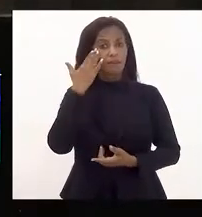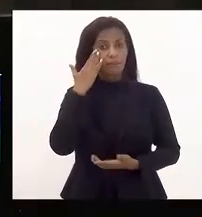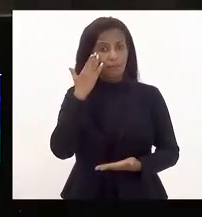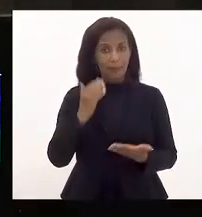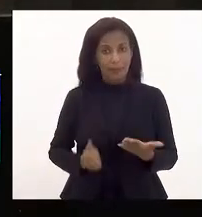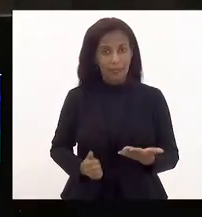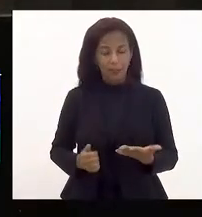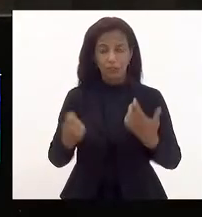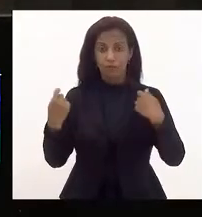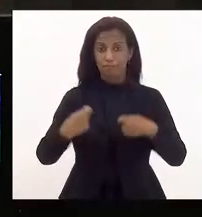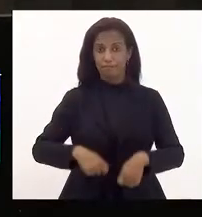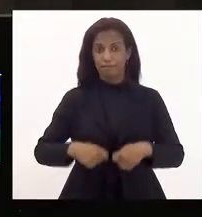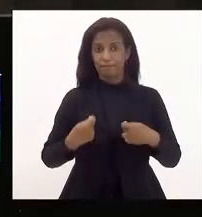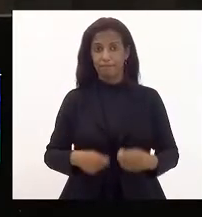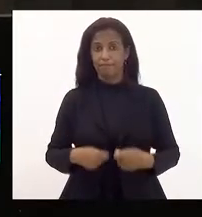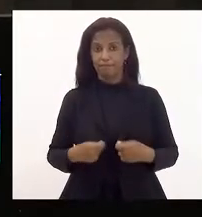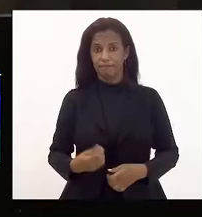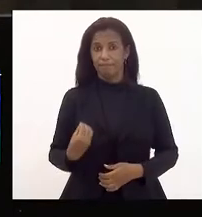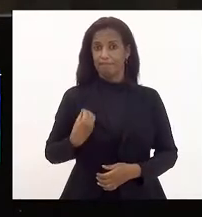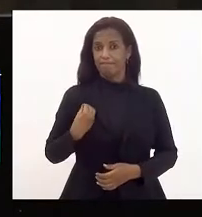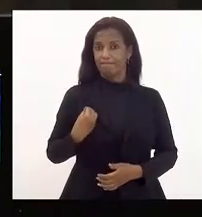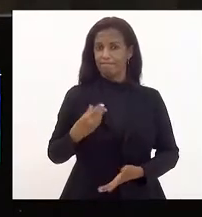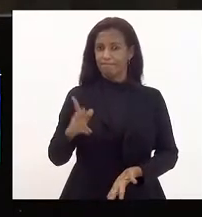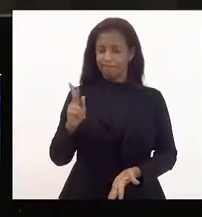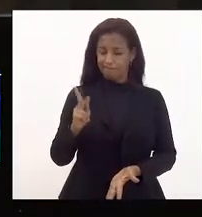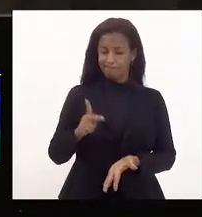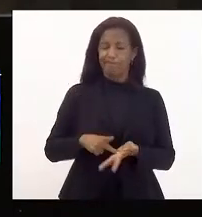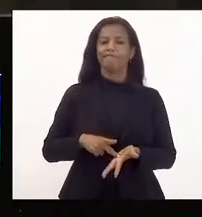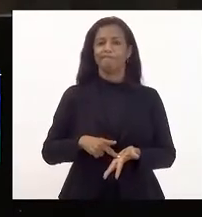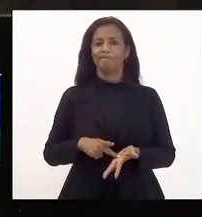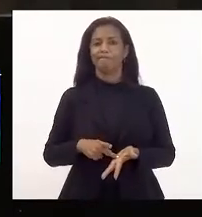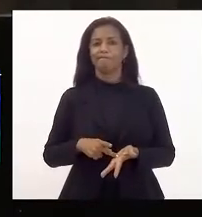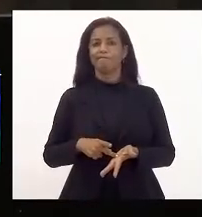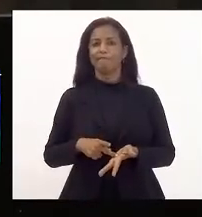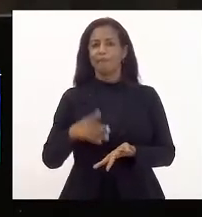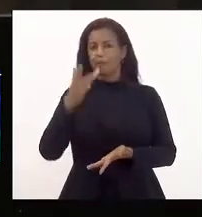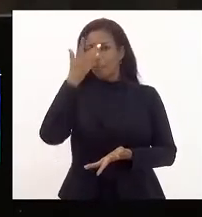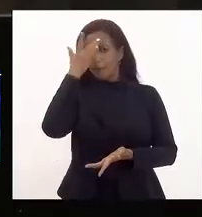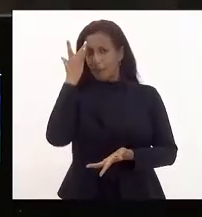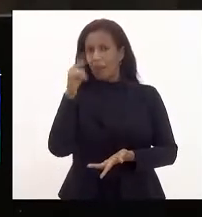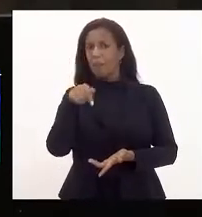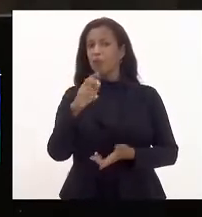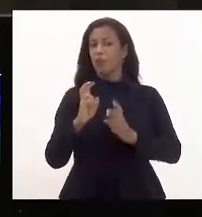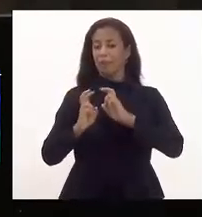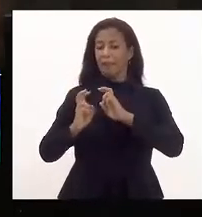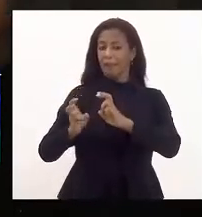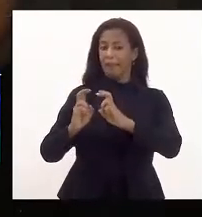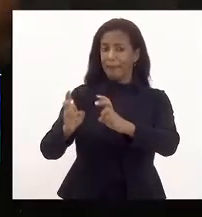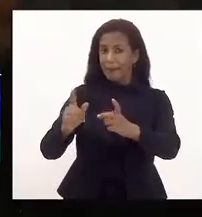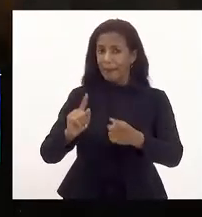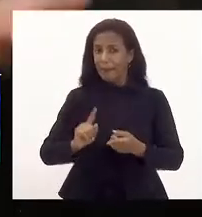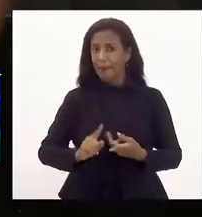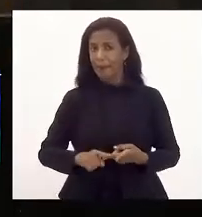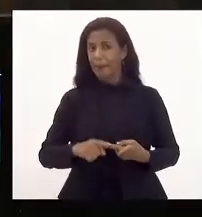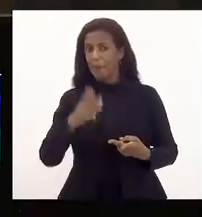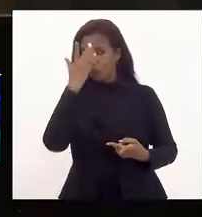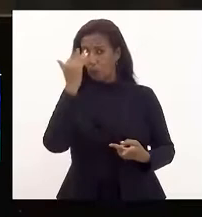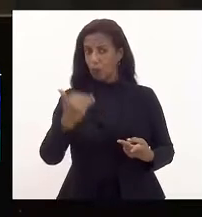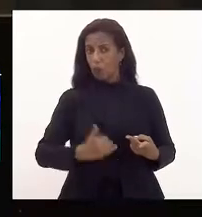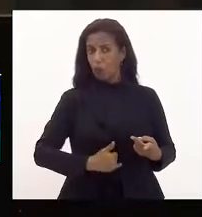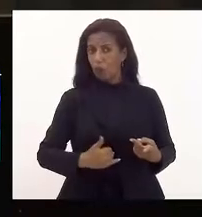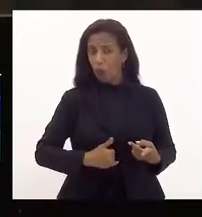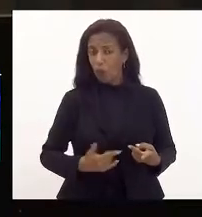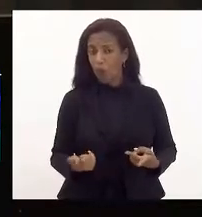a necessidade da vida real das pessoas. É quem está na ponta, é quem pega o trem, quem está com fome.